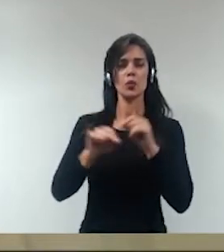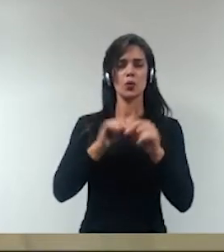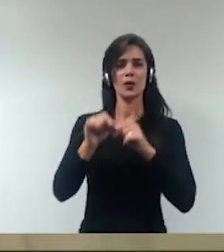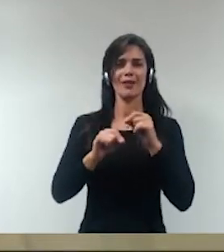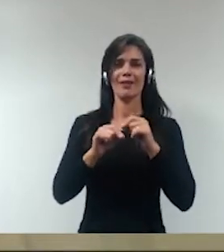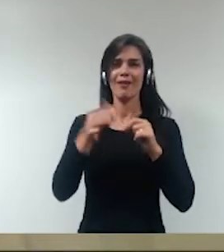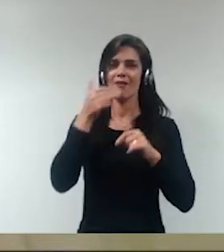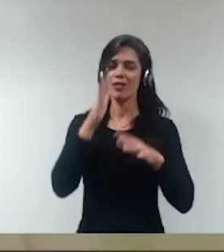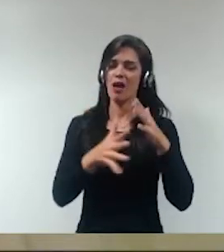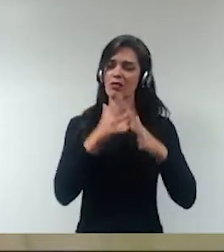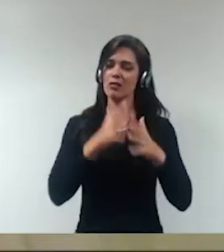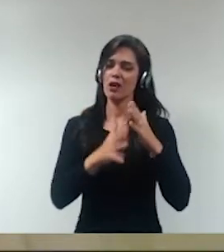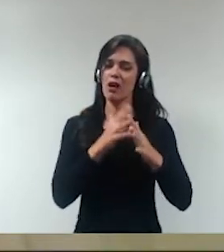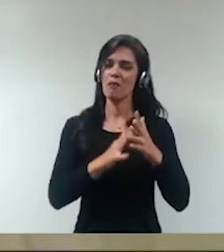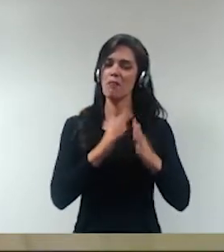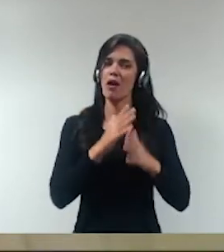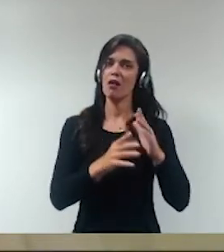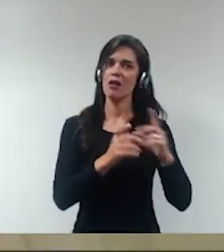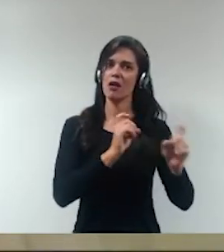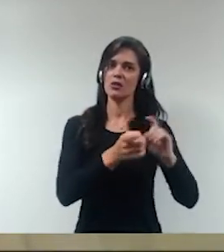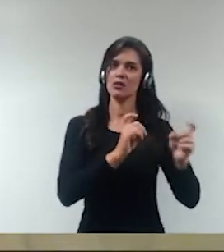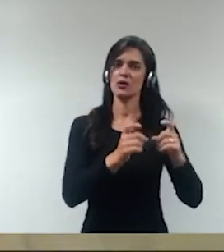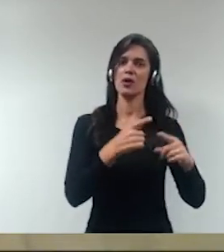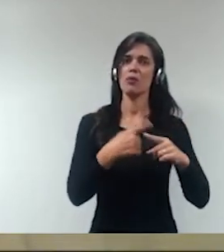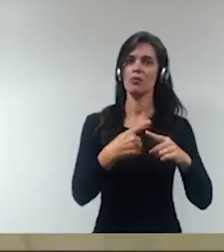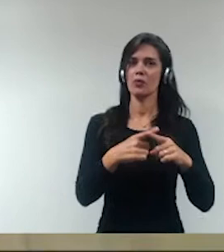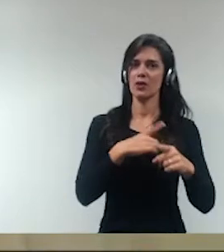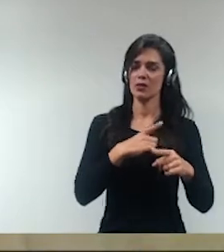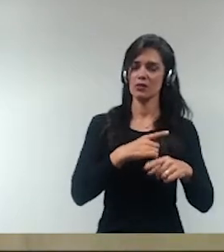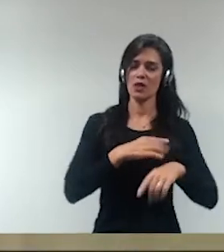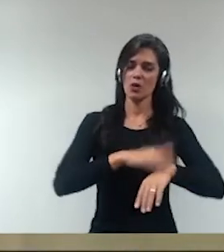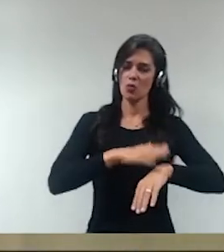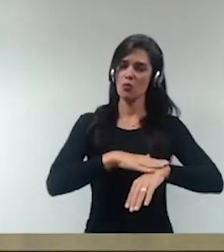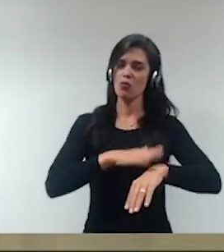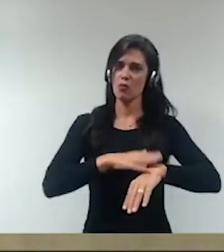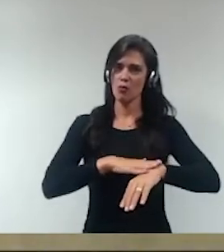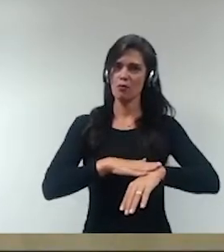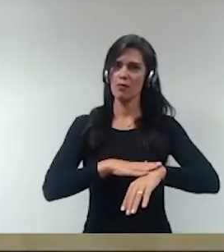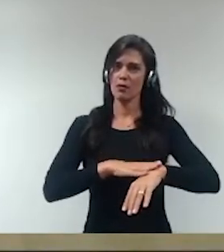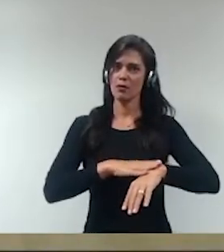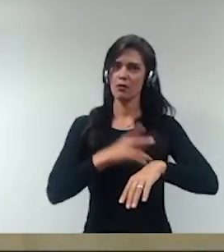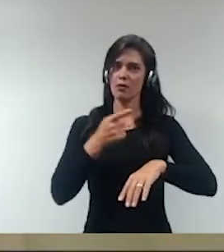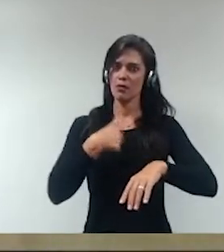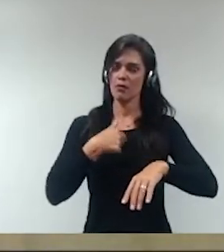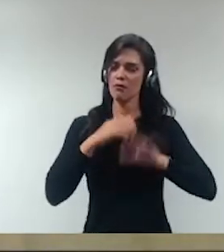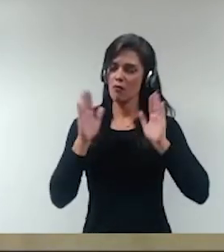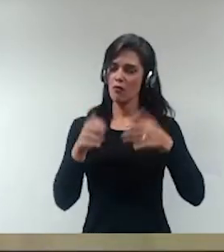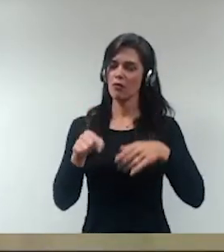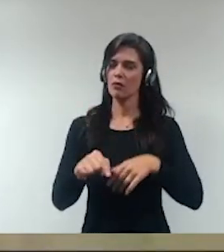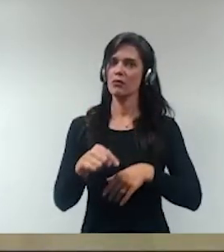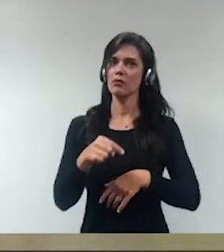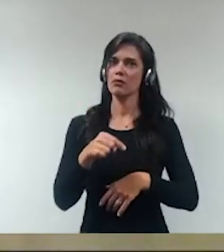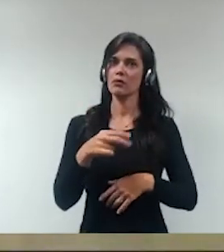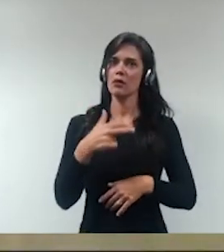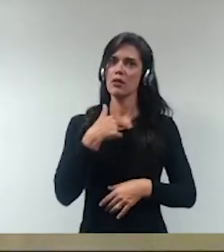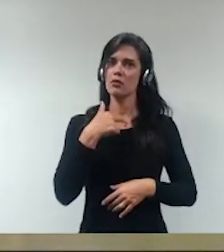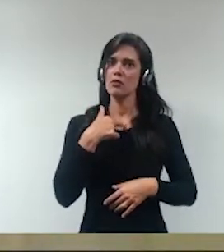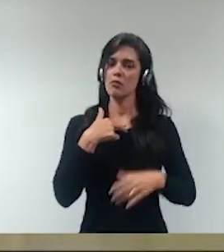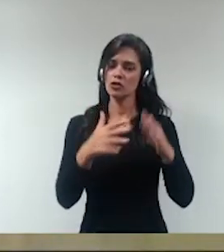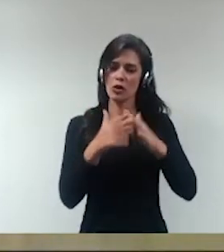atrapalhe, né, porque você pode chegar a determinado ponto, eu vou fazer questão de focar aqui, nós não podemos ter